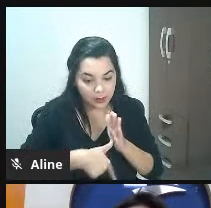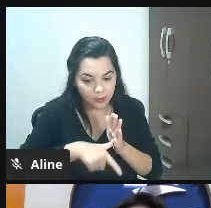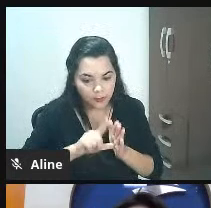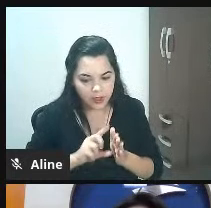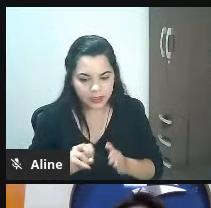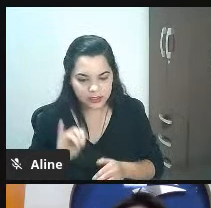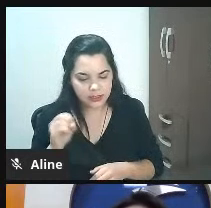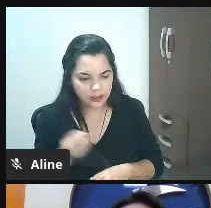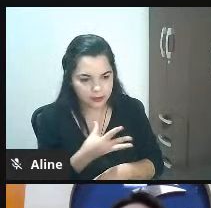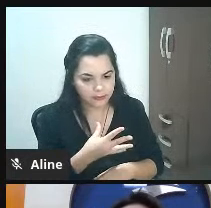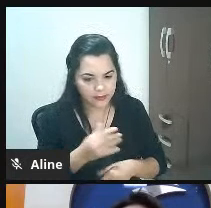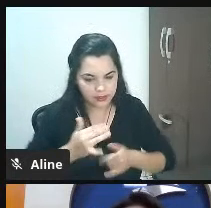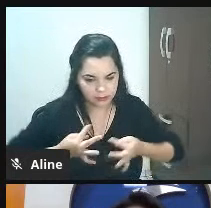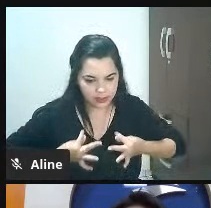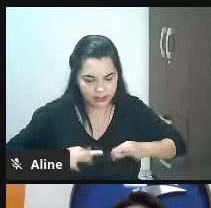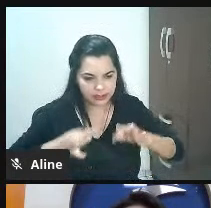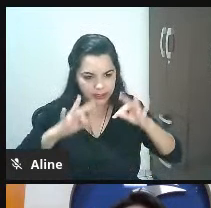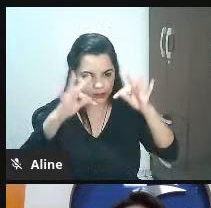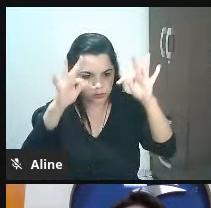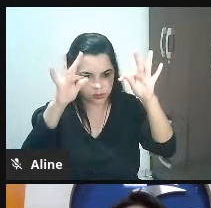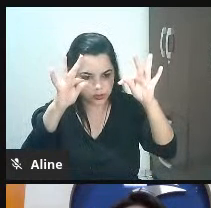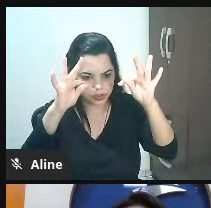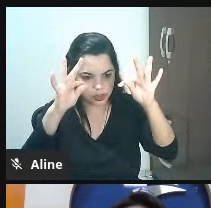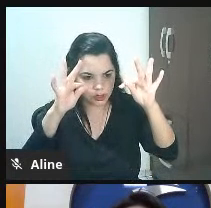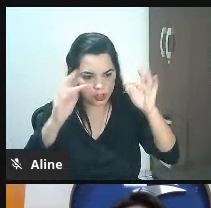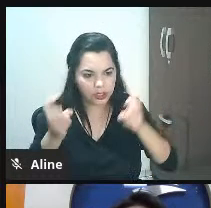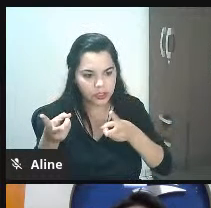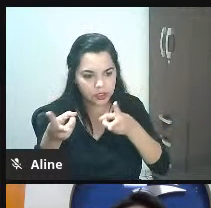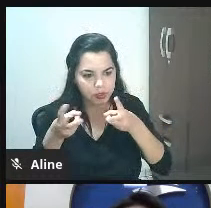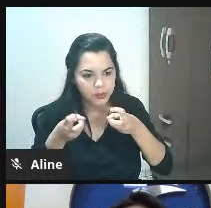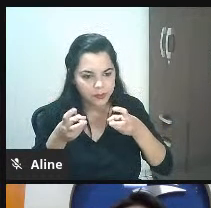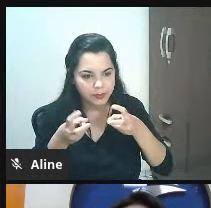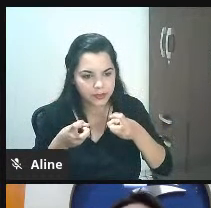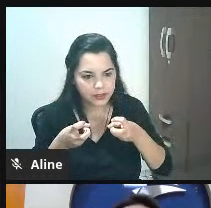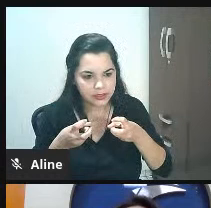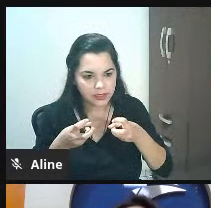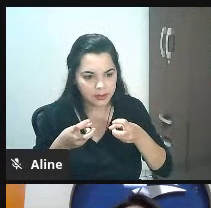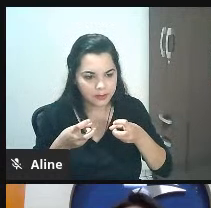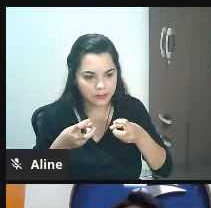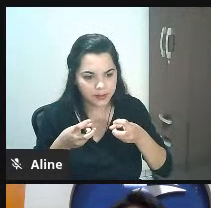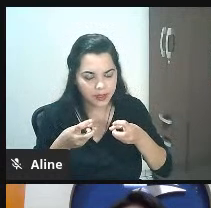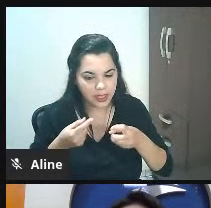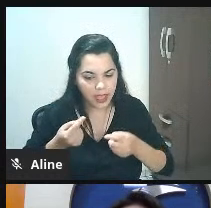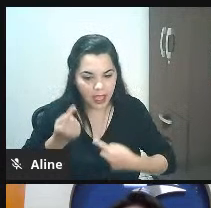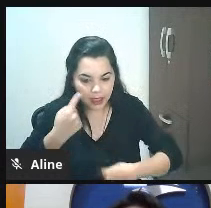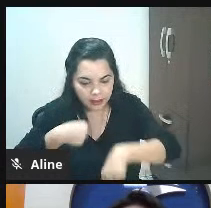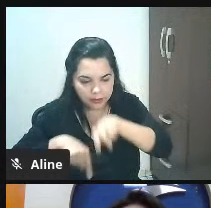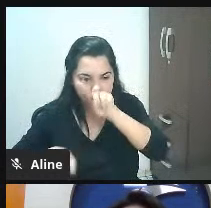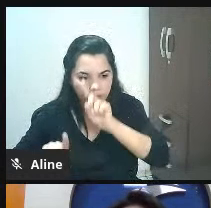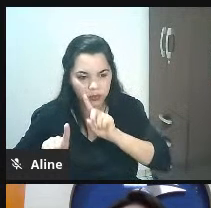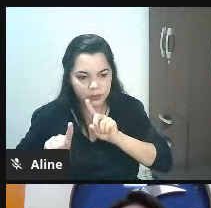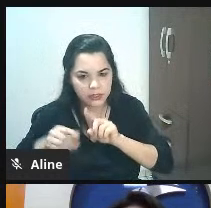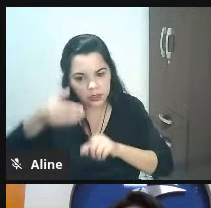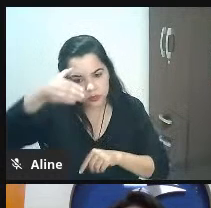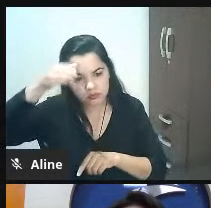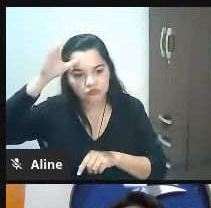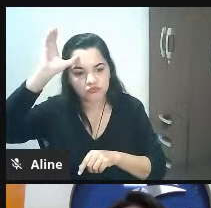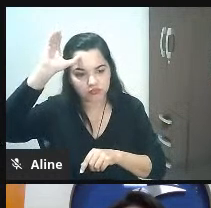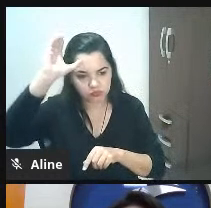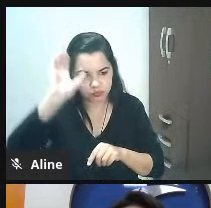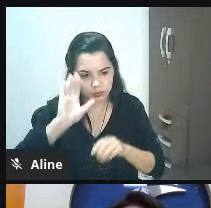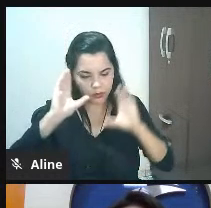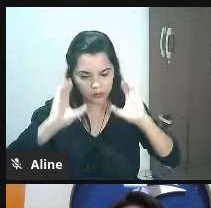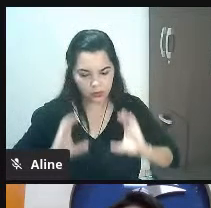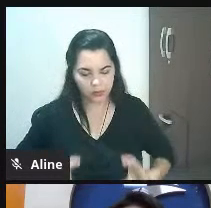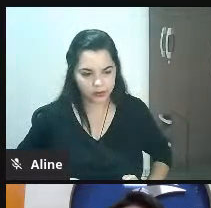tecnológica alguma coisa me diz que a gente precisa prestar atenção na inovação comportamental né então o cliente